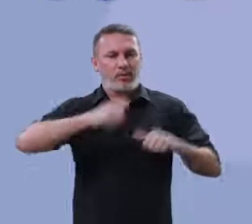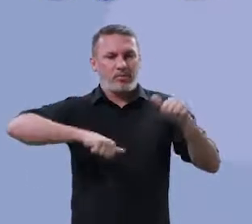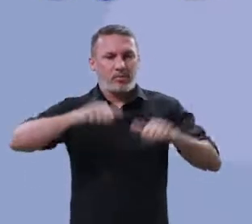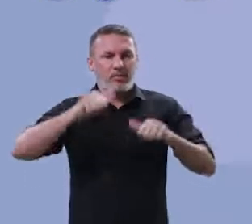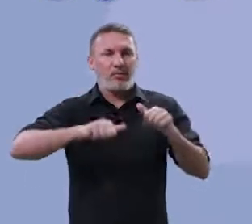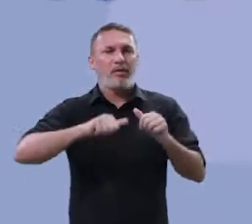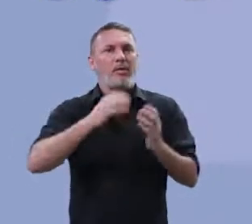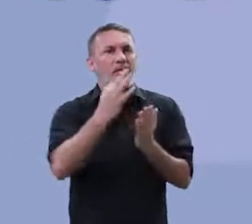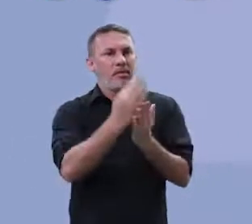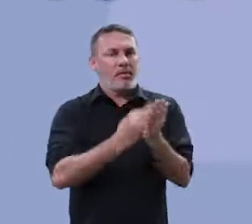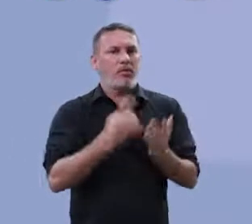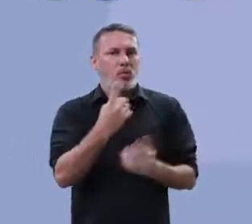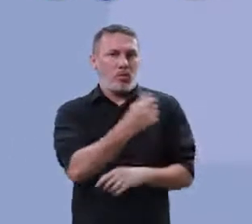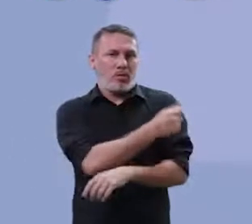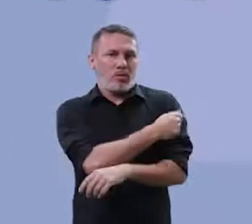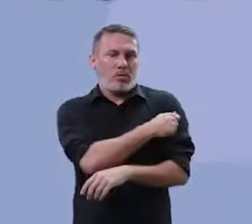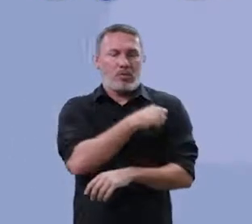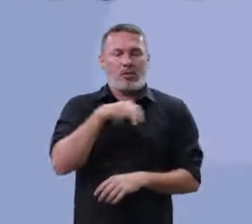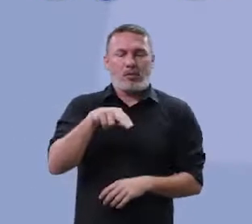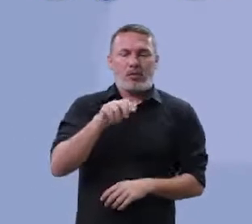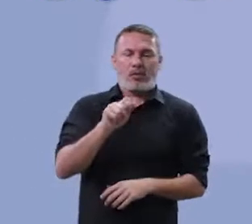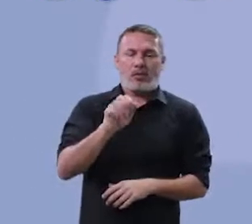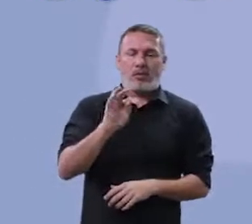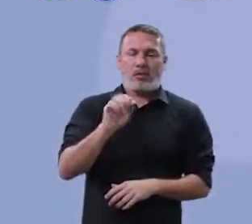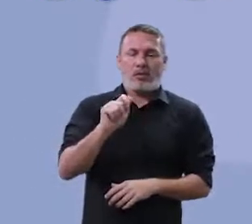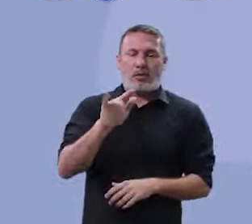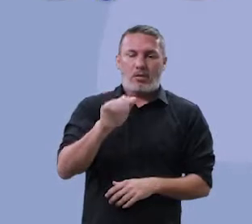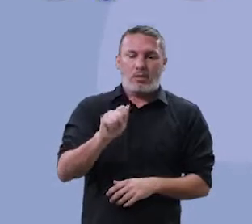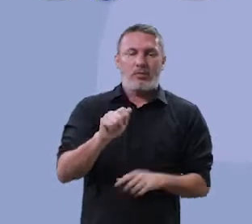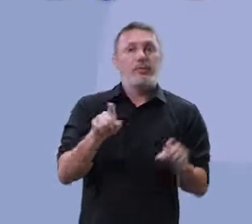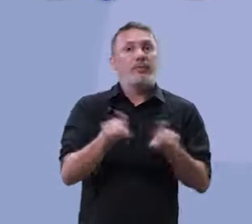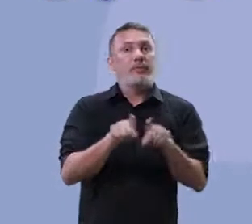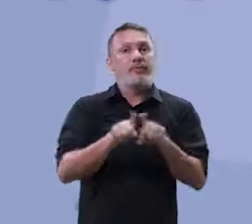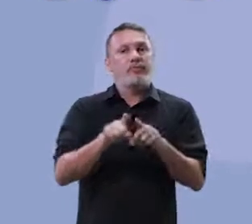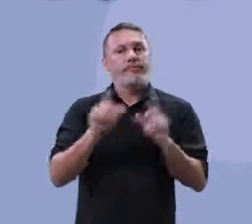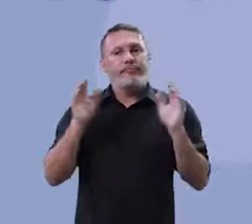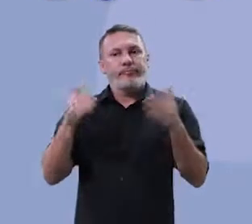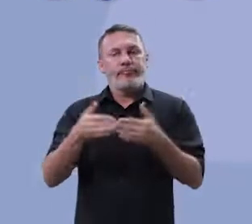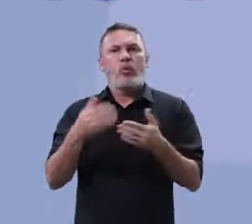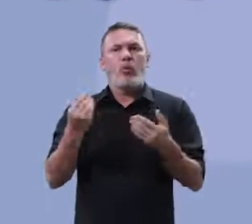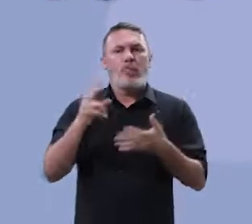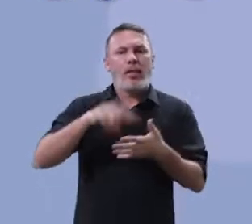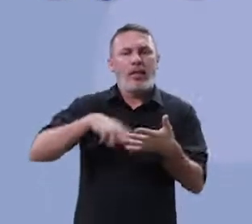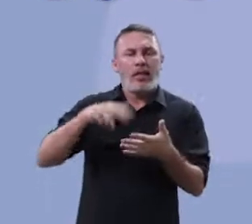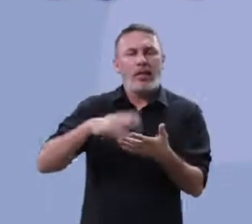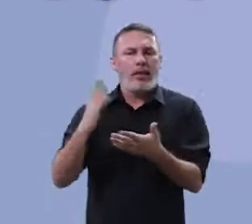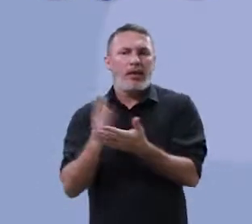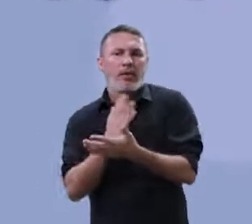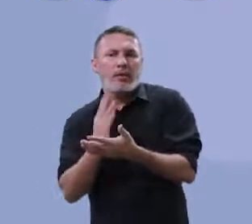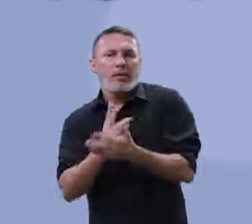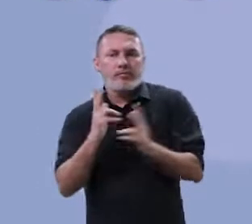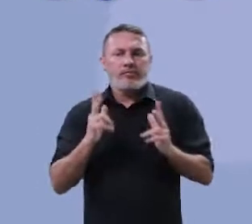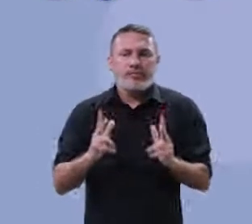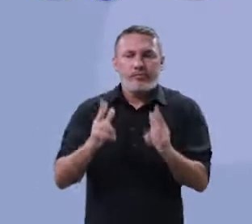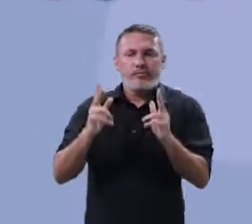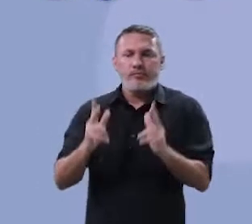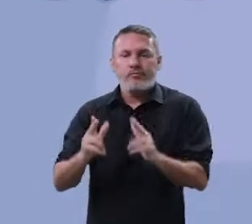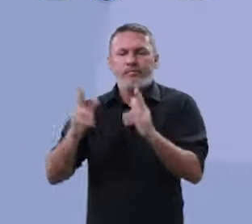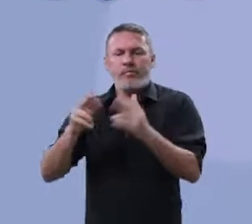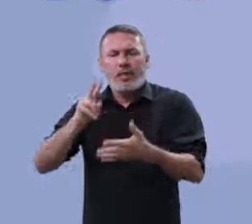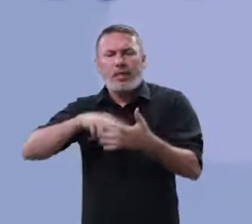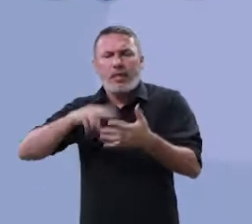analisamos o texto de uma aluna, Natália, falamos sobre o caderno de redação, como ler aquele caderno, como pegar alguns